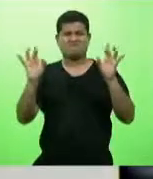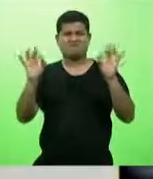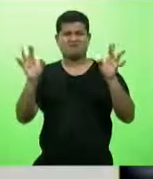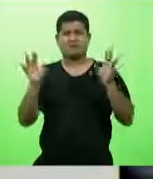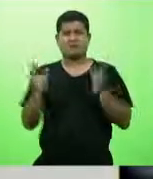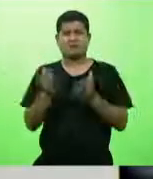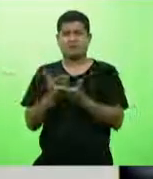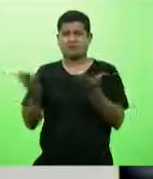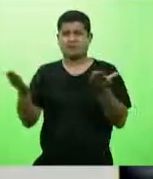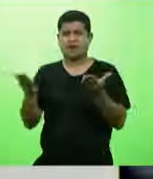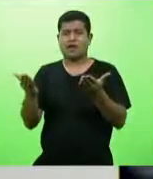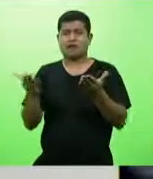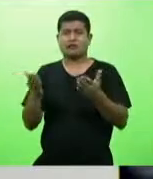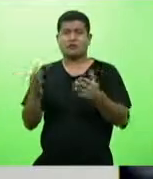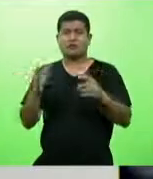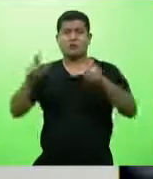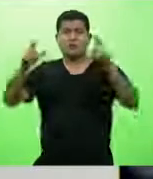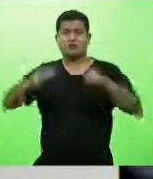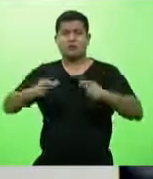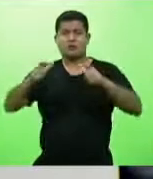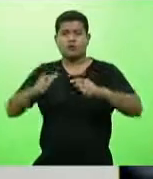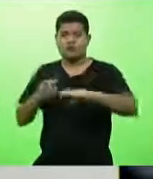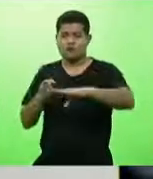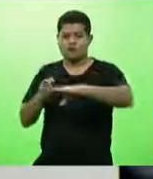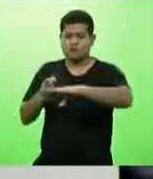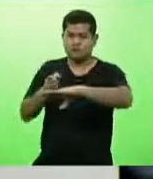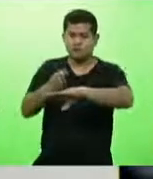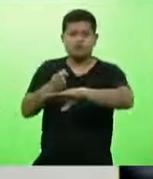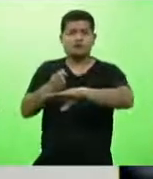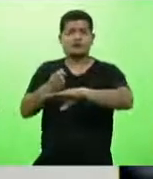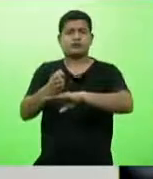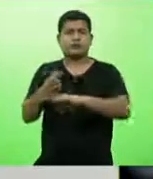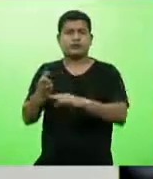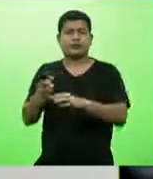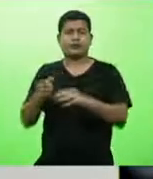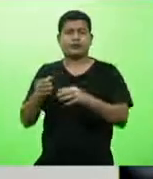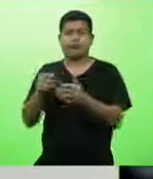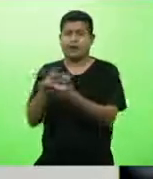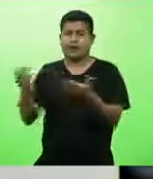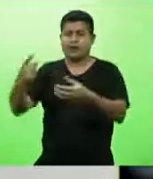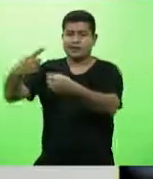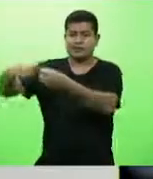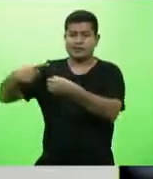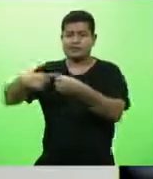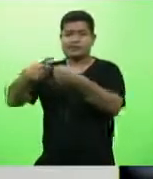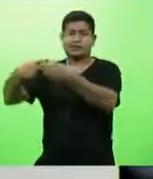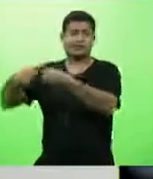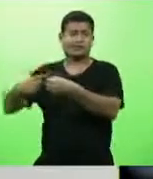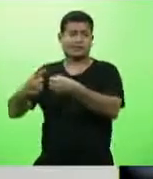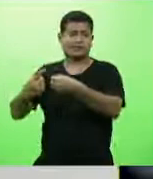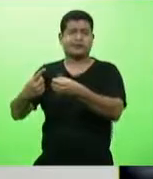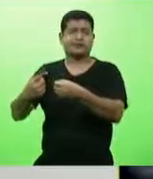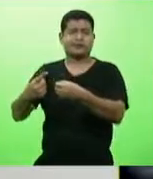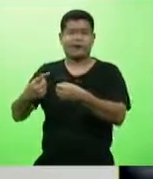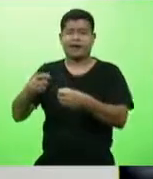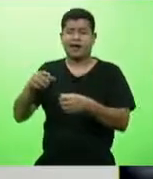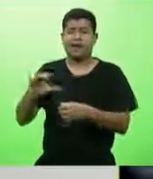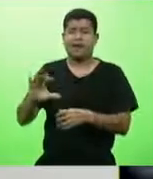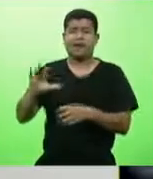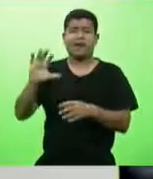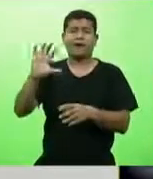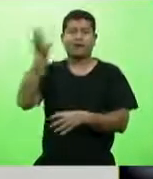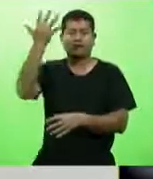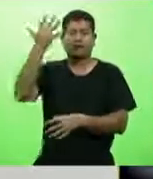interseções nas áreas urbanas onde tem ocorrido o maior número de acidentes.